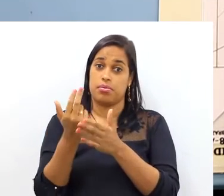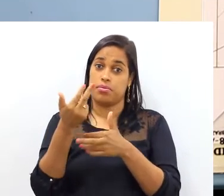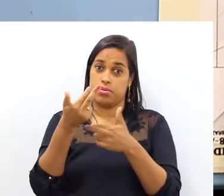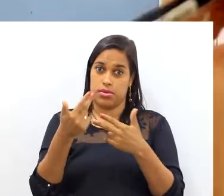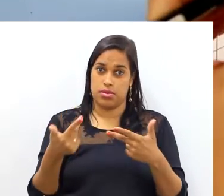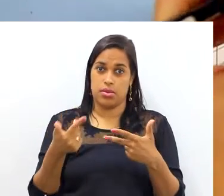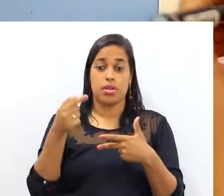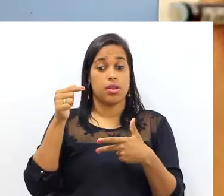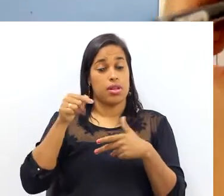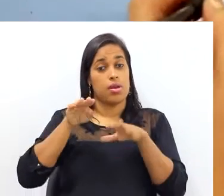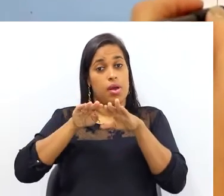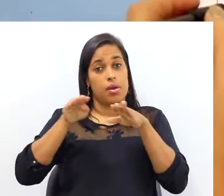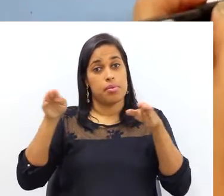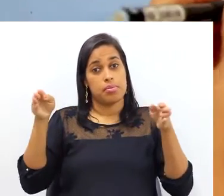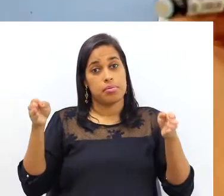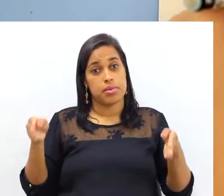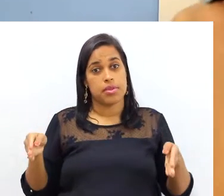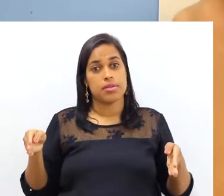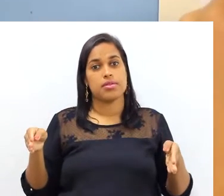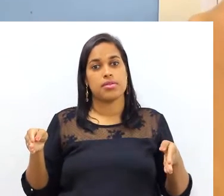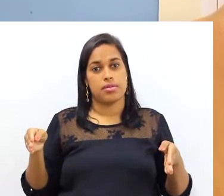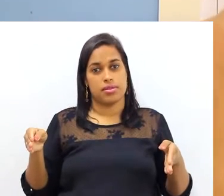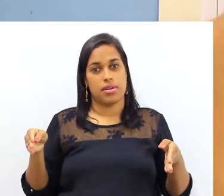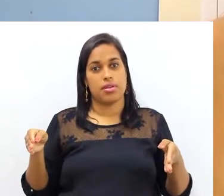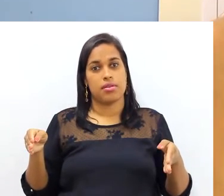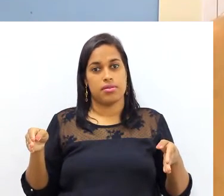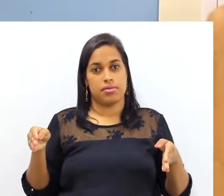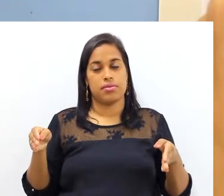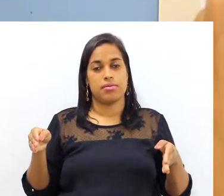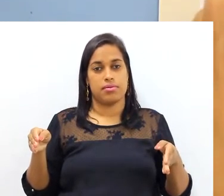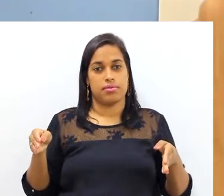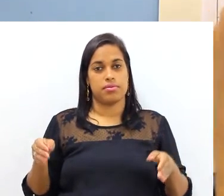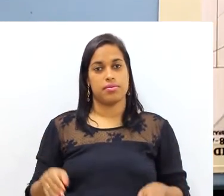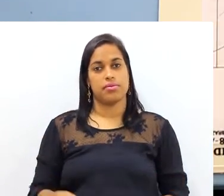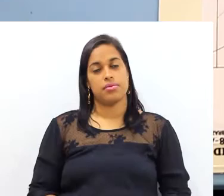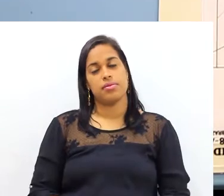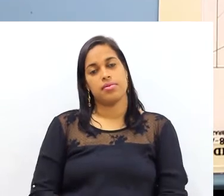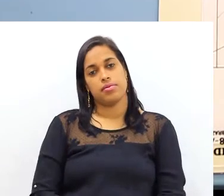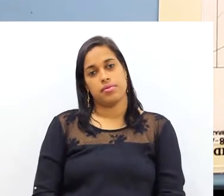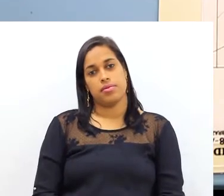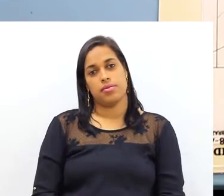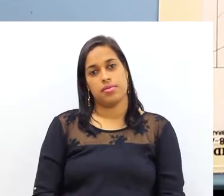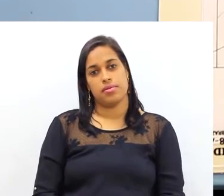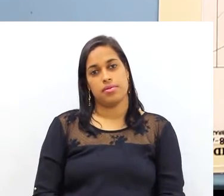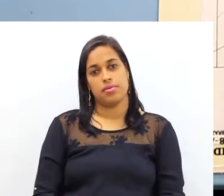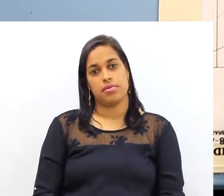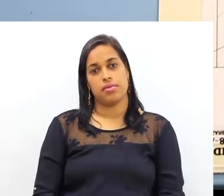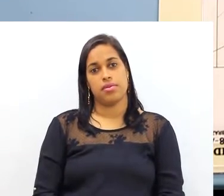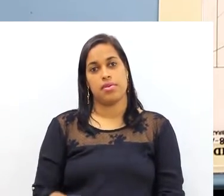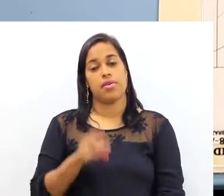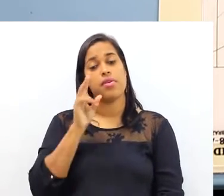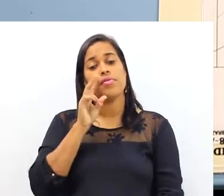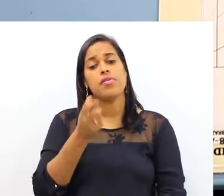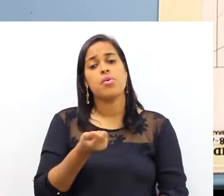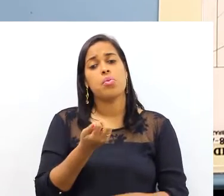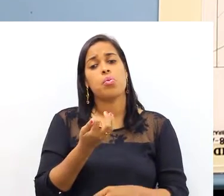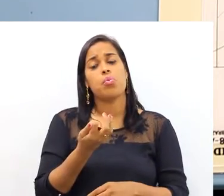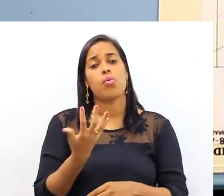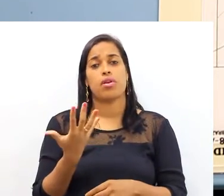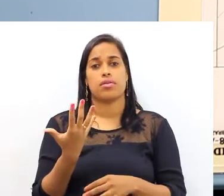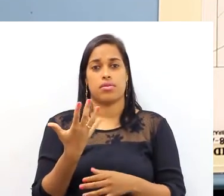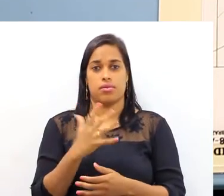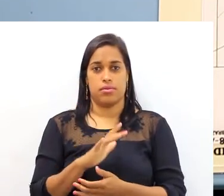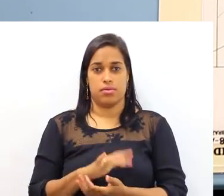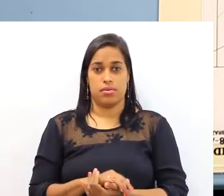objeto. Por exemplo, aqui é uma mesa... Uma mesa... Até é uma mesa baixa de centro, por exemplo. Uma mesa no tamanho